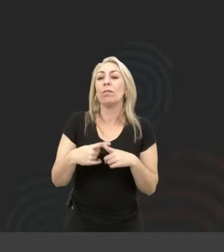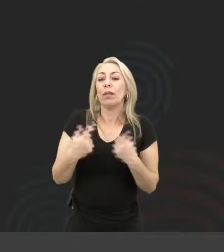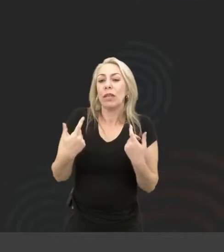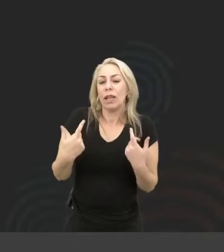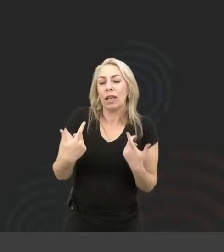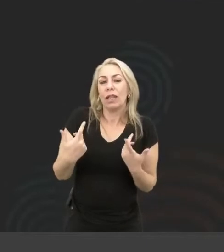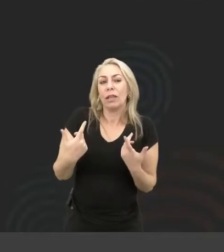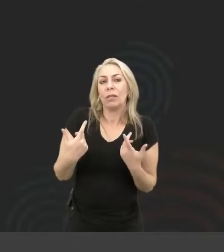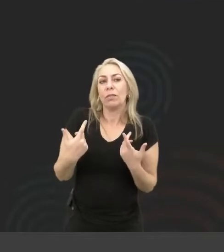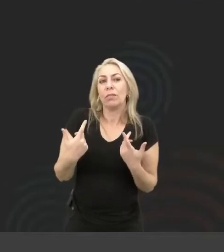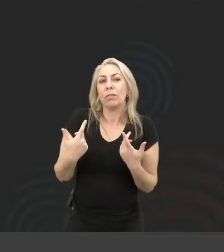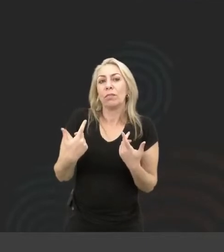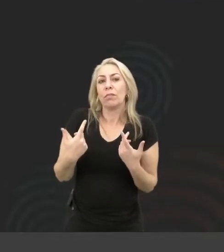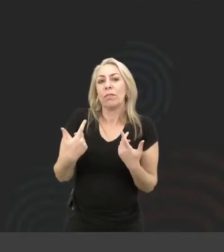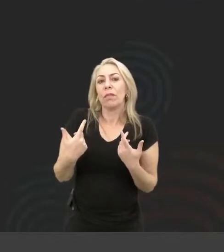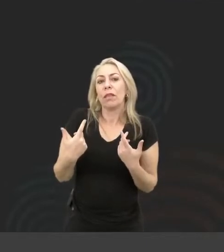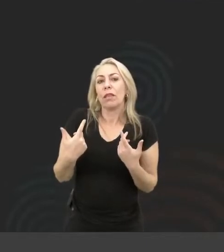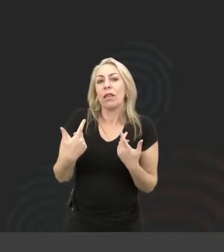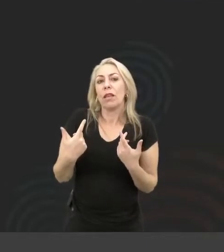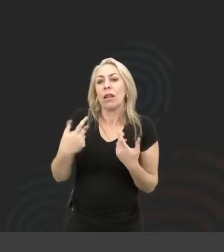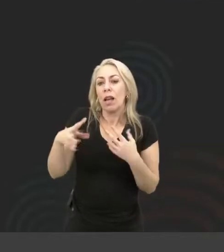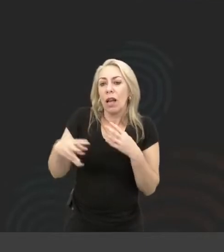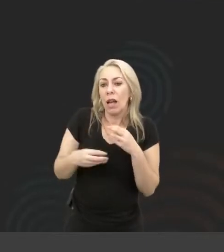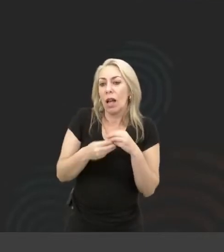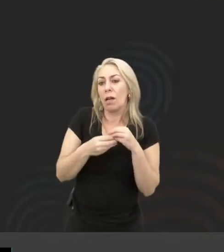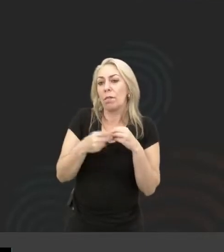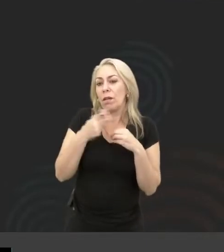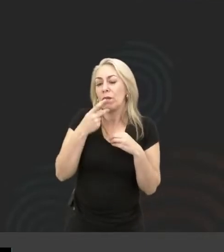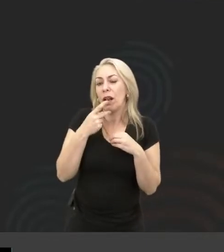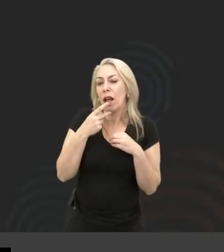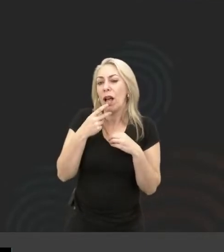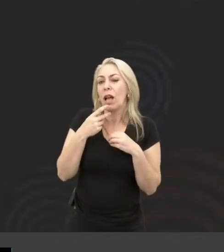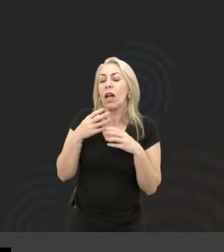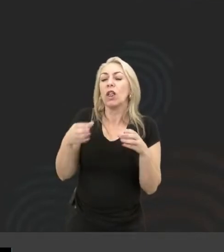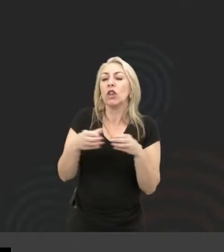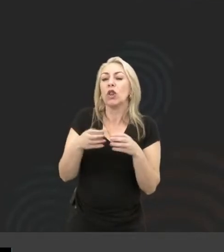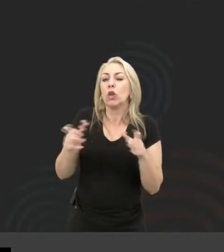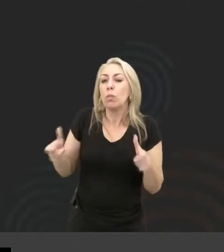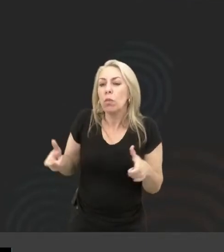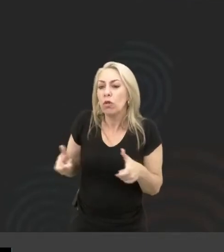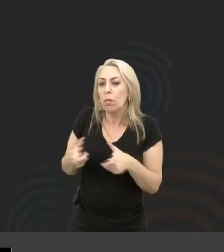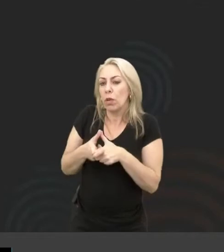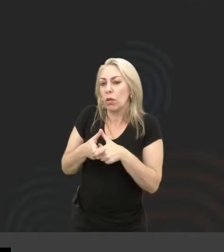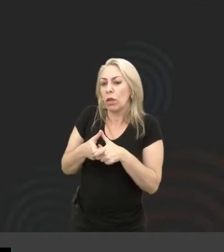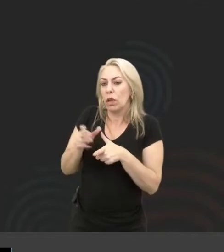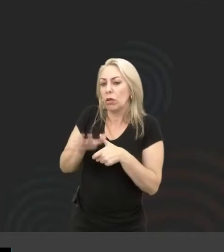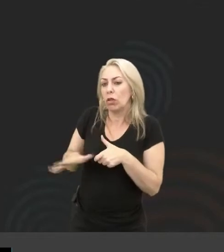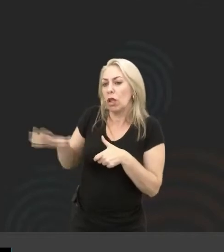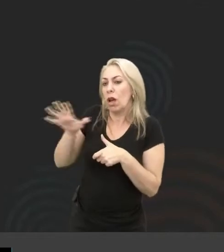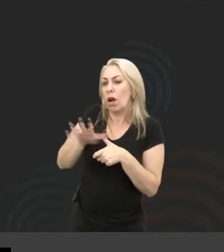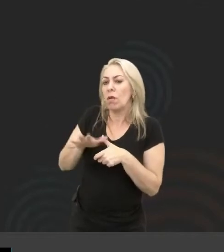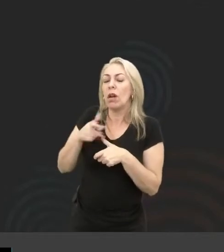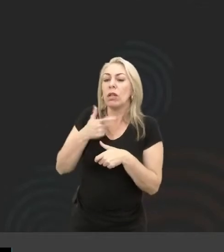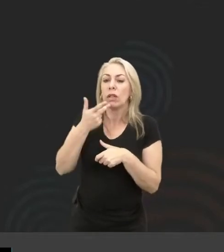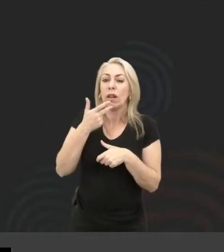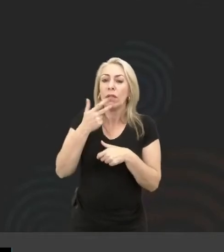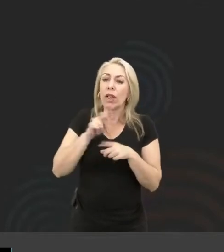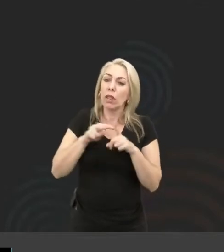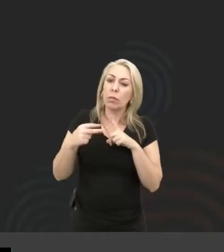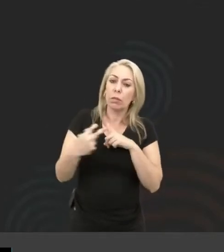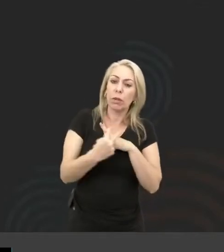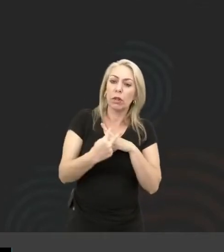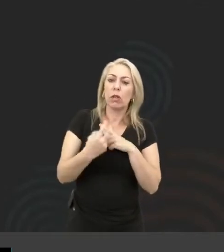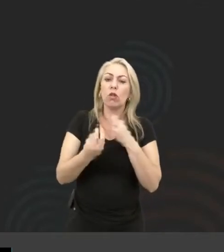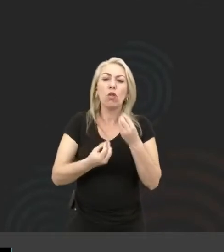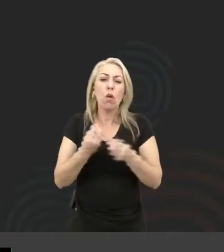a gente está... Para a gente poder falar de grupos minorizados em geral. Então, a gente estava falando muito dessa perspectiva